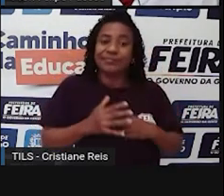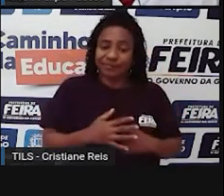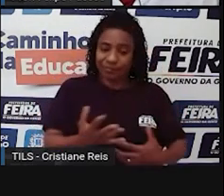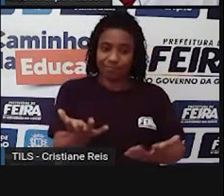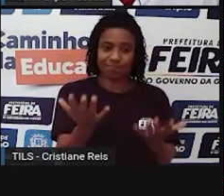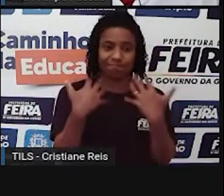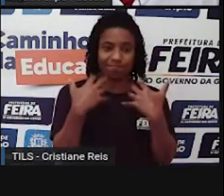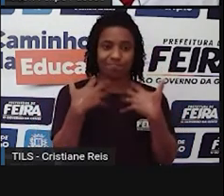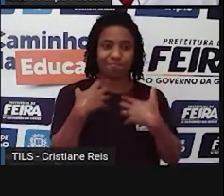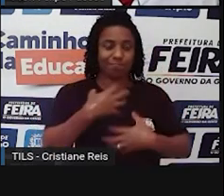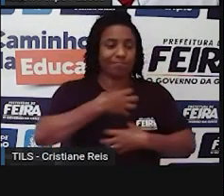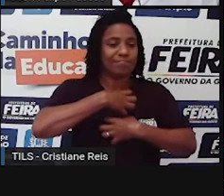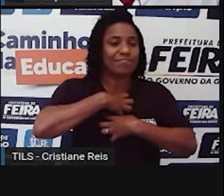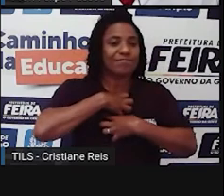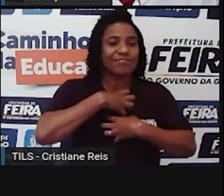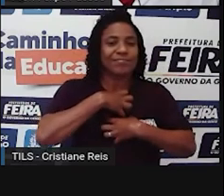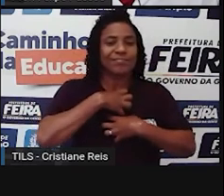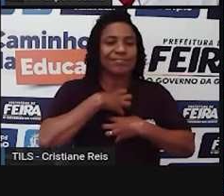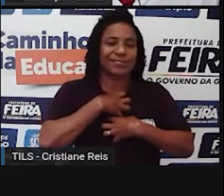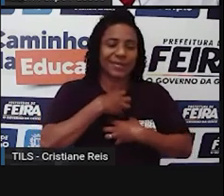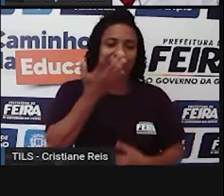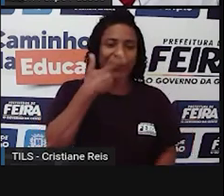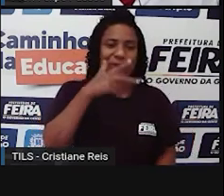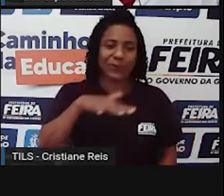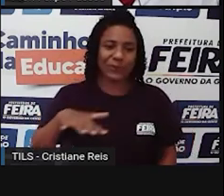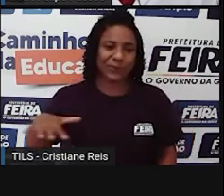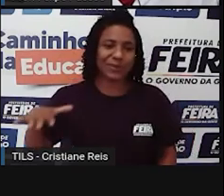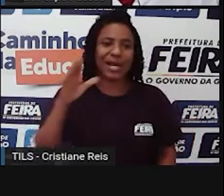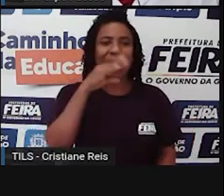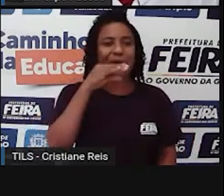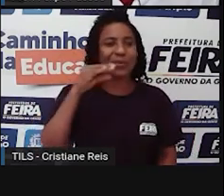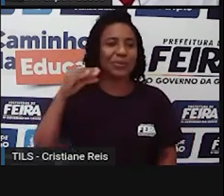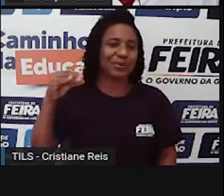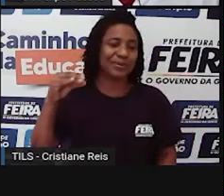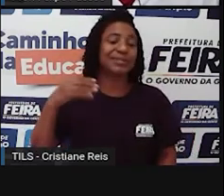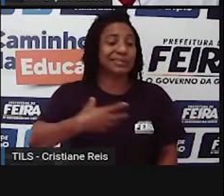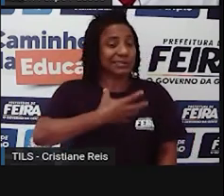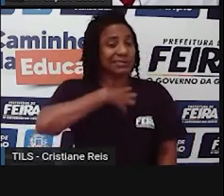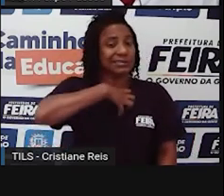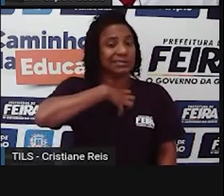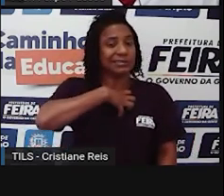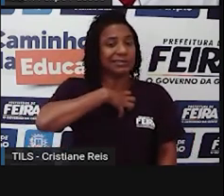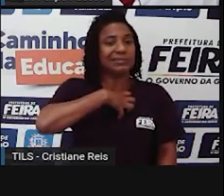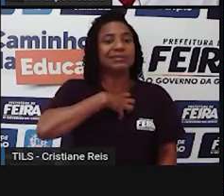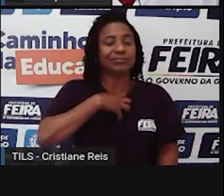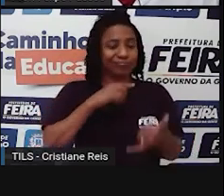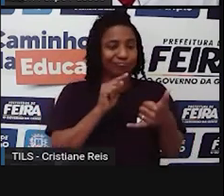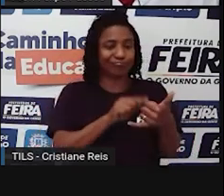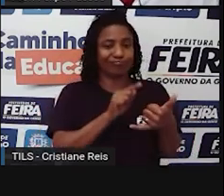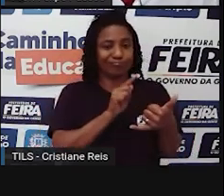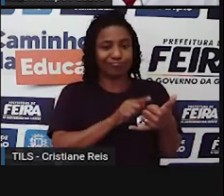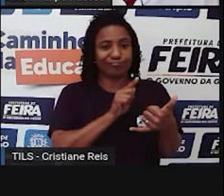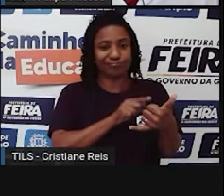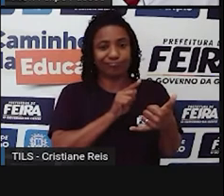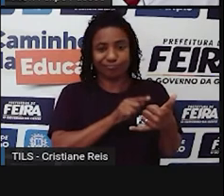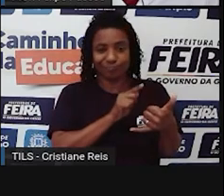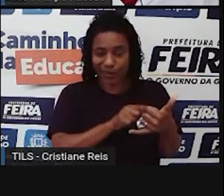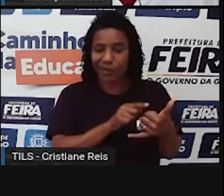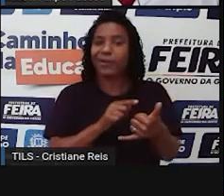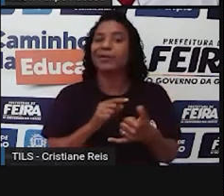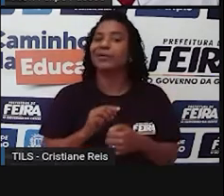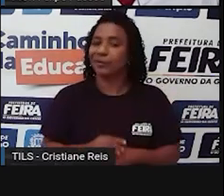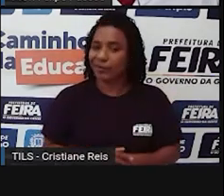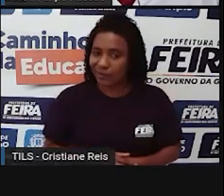São sentimentos muito comuns nas crianças e adolescentes de hoje em dia. Talvez, os especialistas acreditam que muito